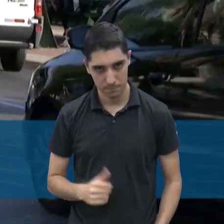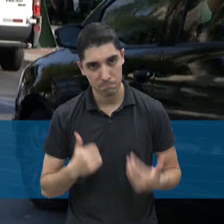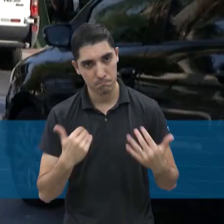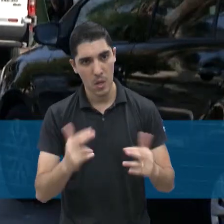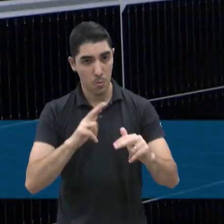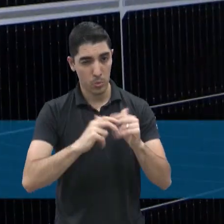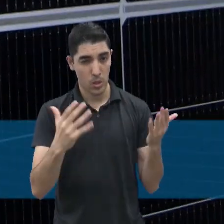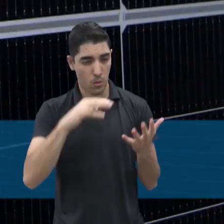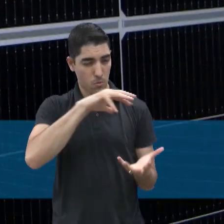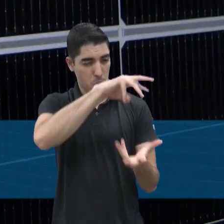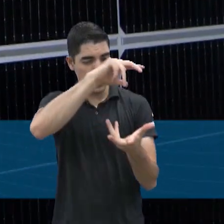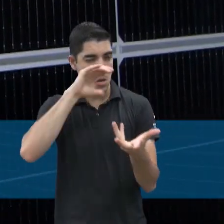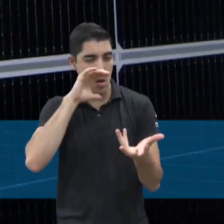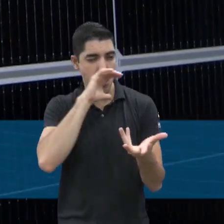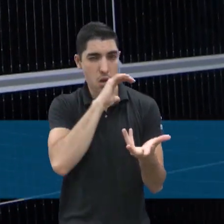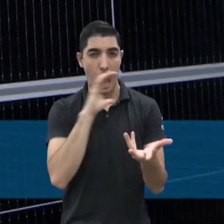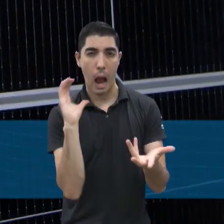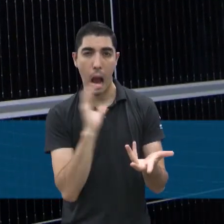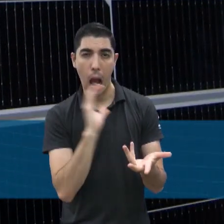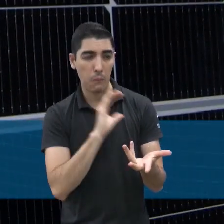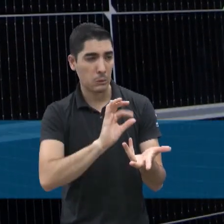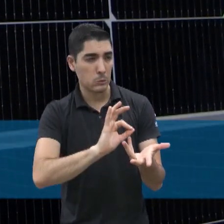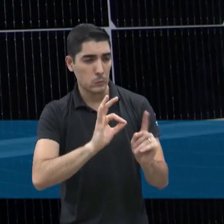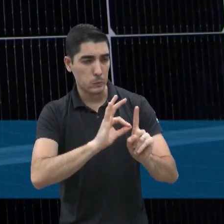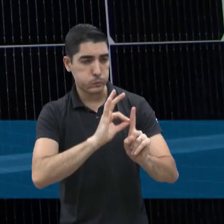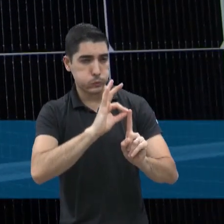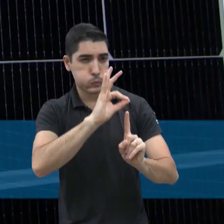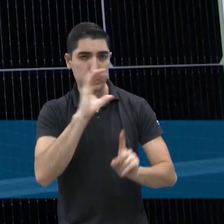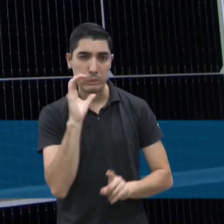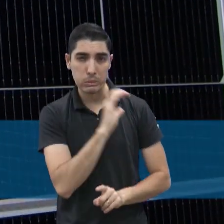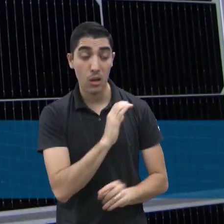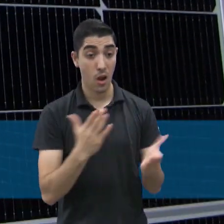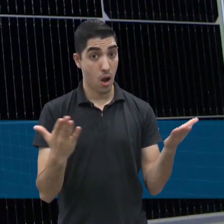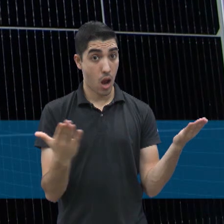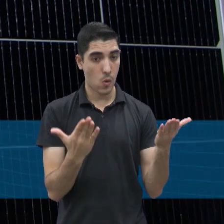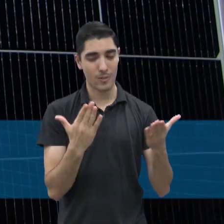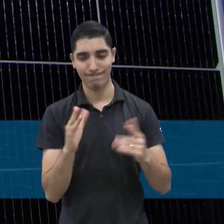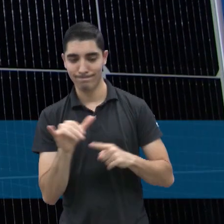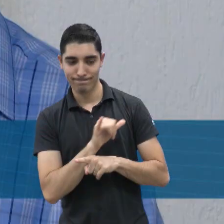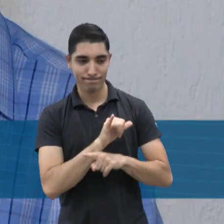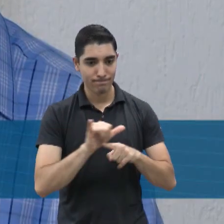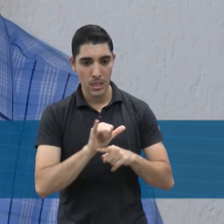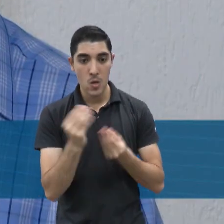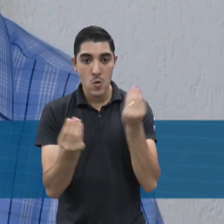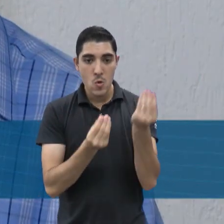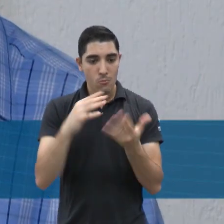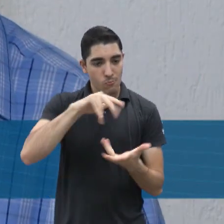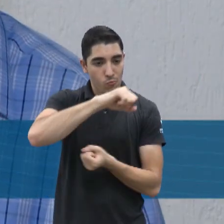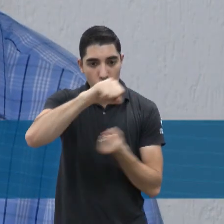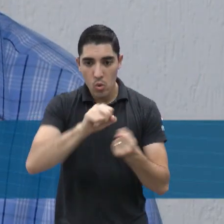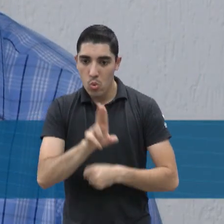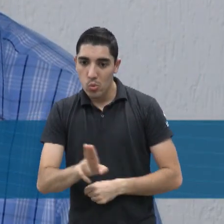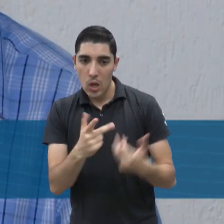aquecimento global, optar por caminhos mais sustentáveis torna-se uma realidade cada vez mais urgente. Se a gente olhar